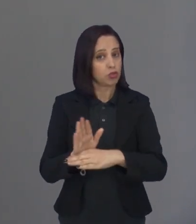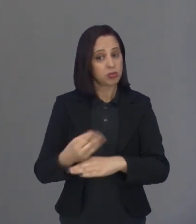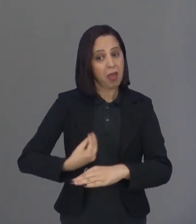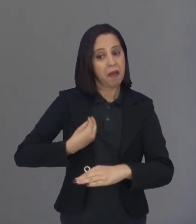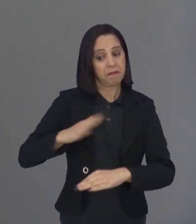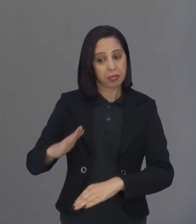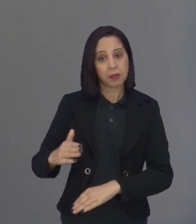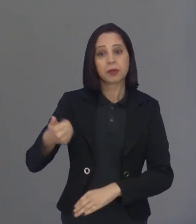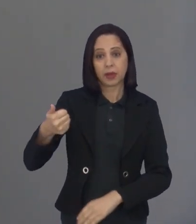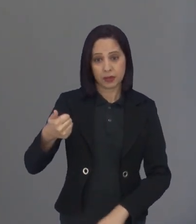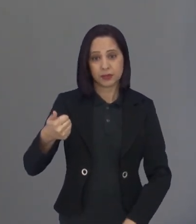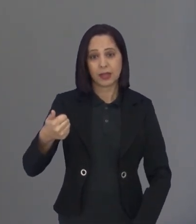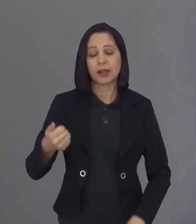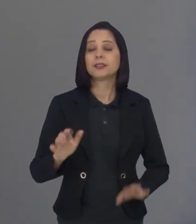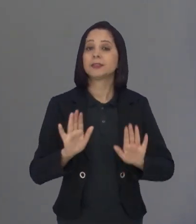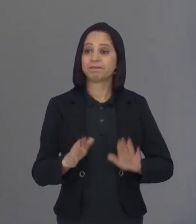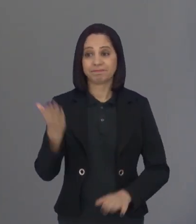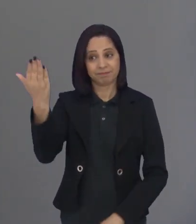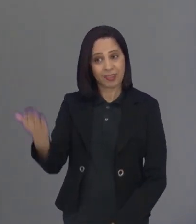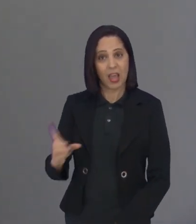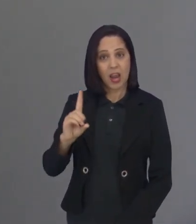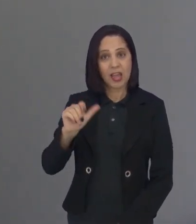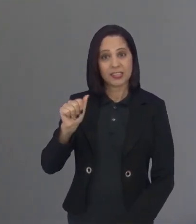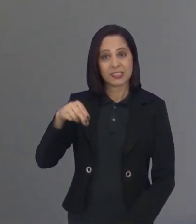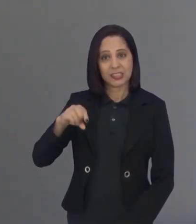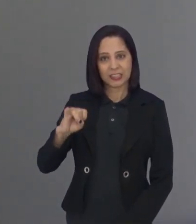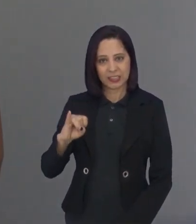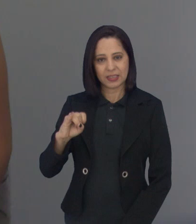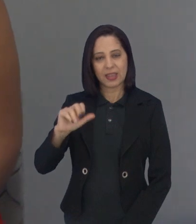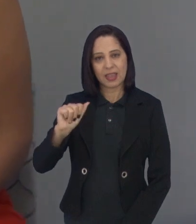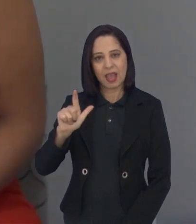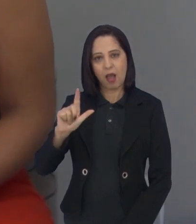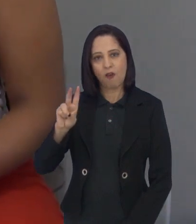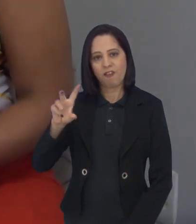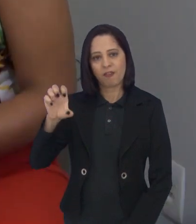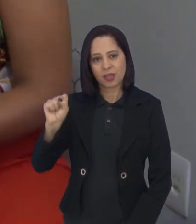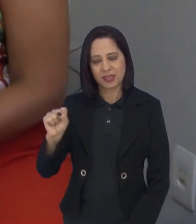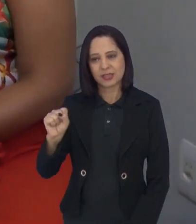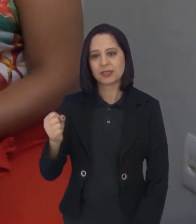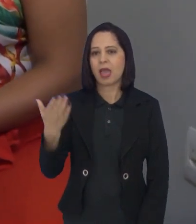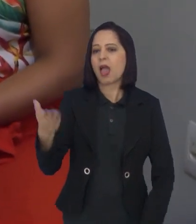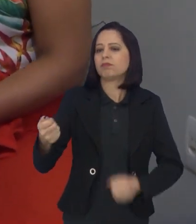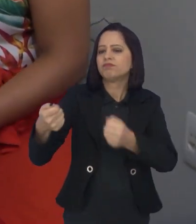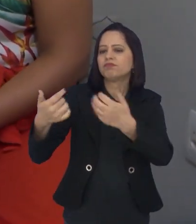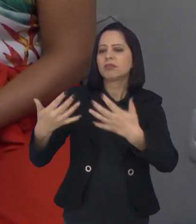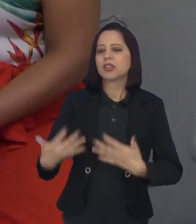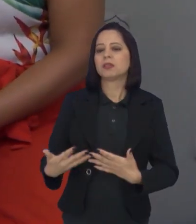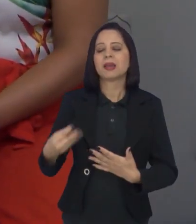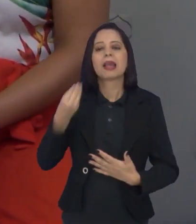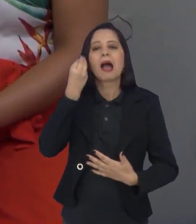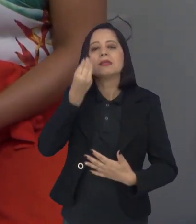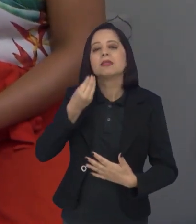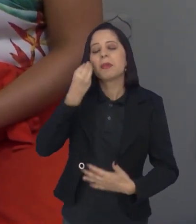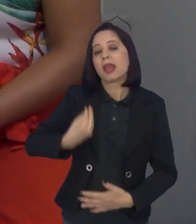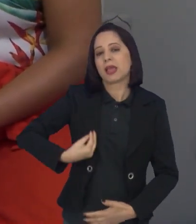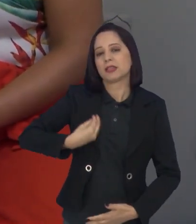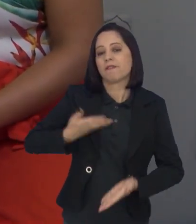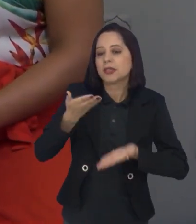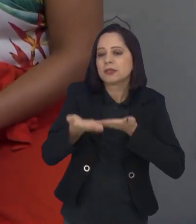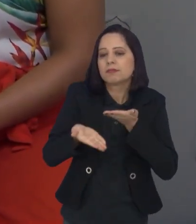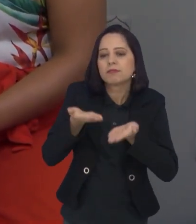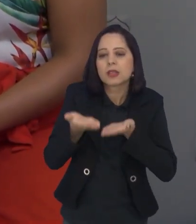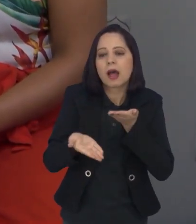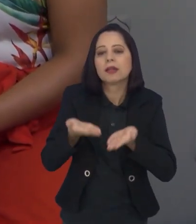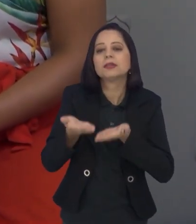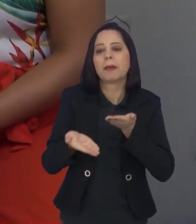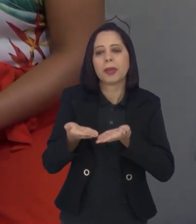muitos pacientes, como a da Dani Alves, que está aqui do meu lado, que vai contar um pouquinho sobre a experiência do tratamento dela